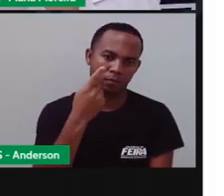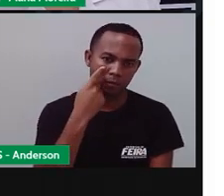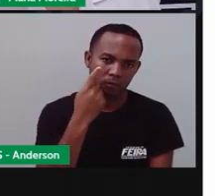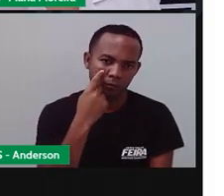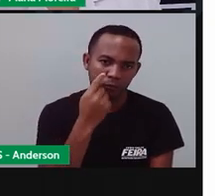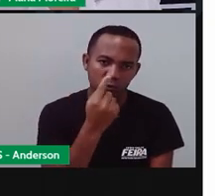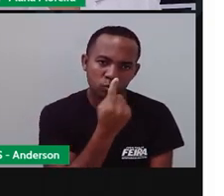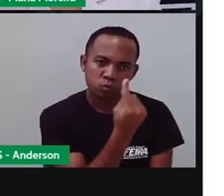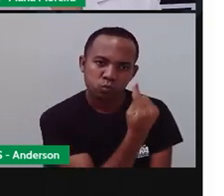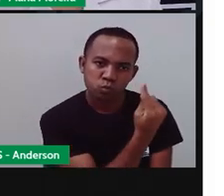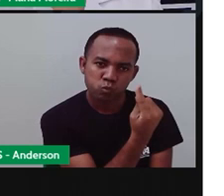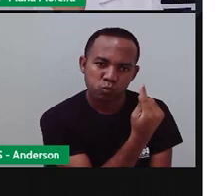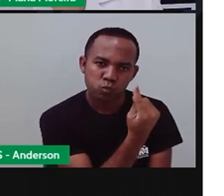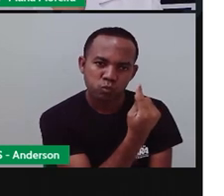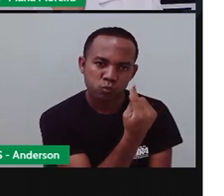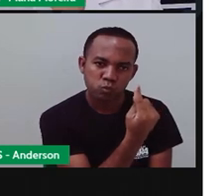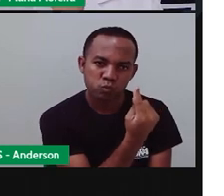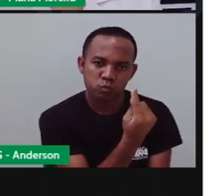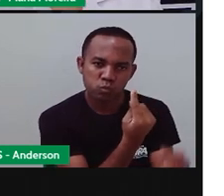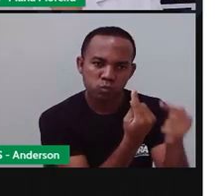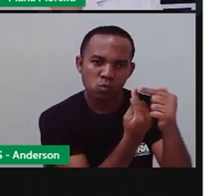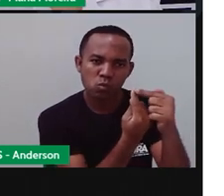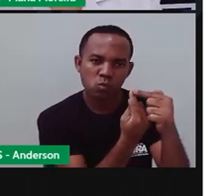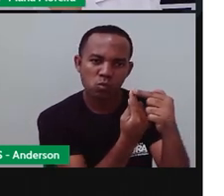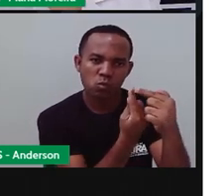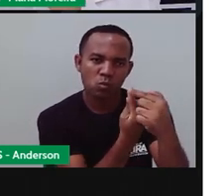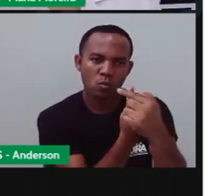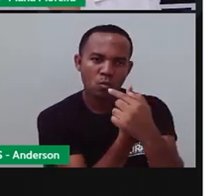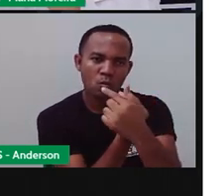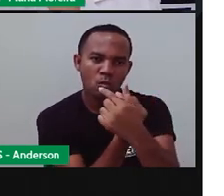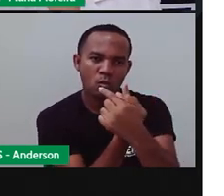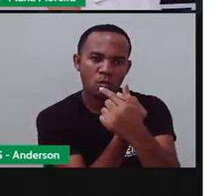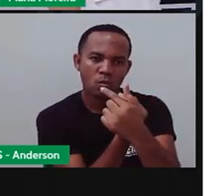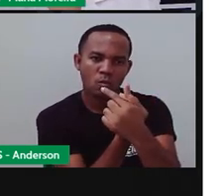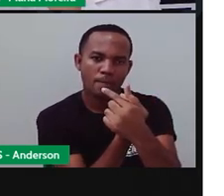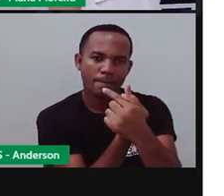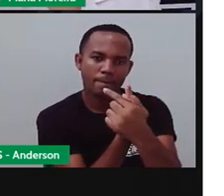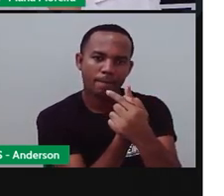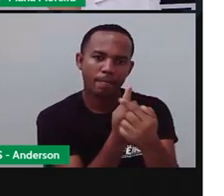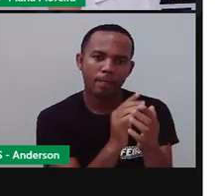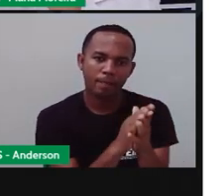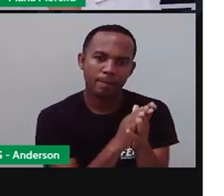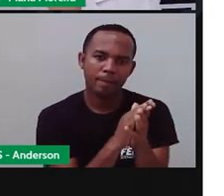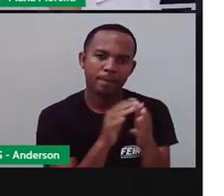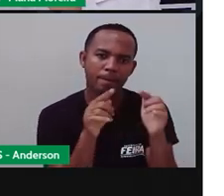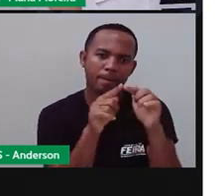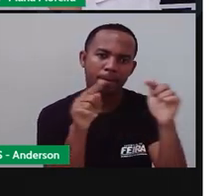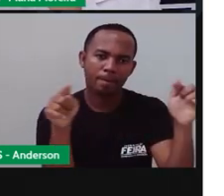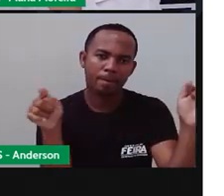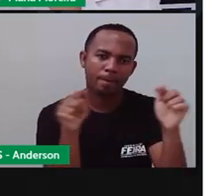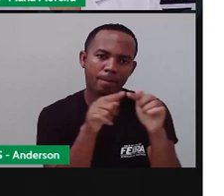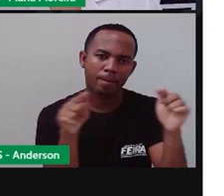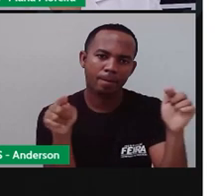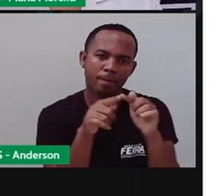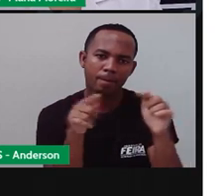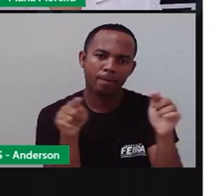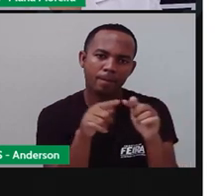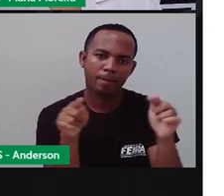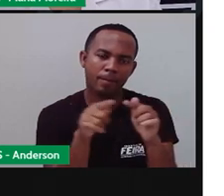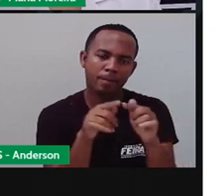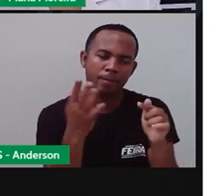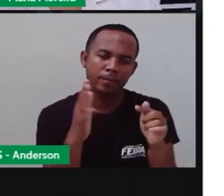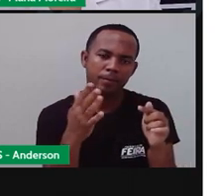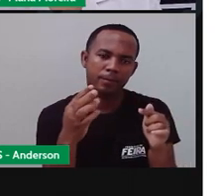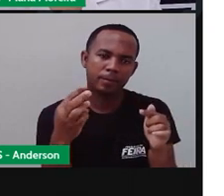centímetro do mapa, temos três o quê? Três mil centímetros do espaço real. O que é o mesmo que 30 metros.